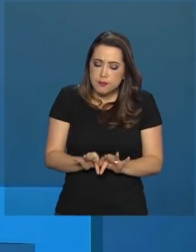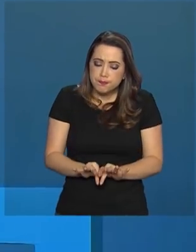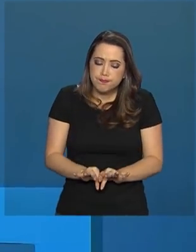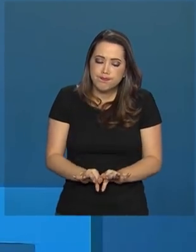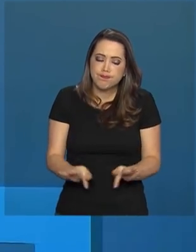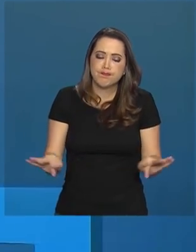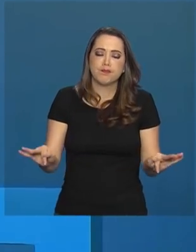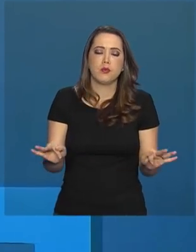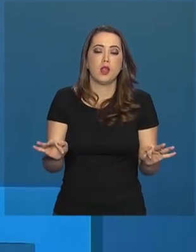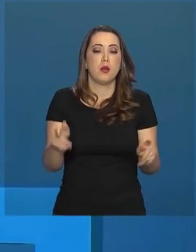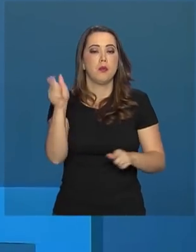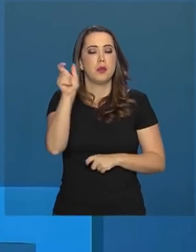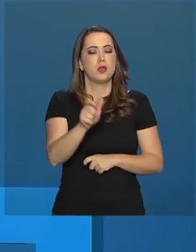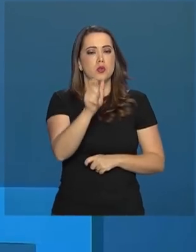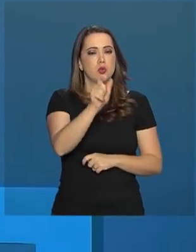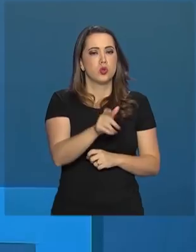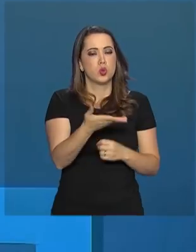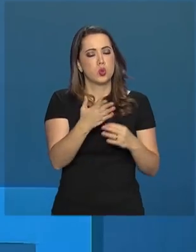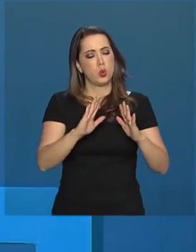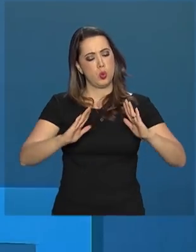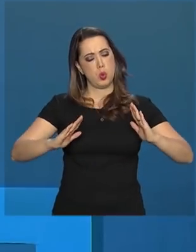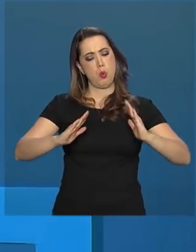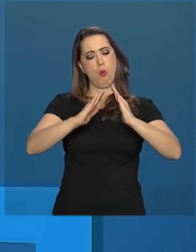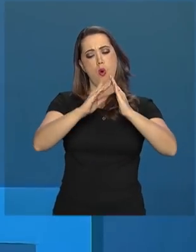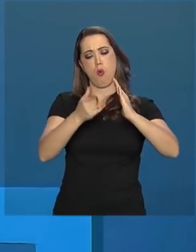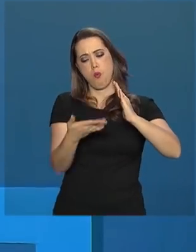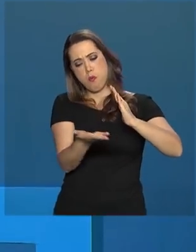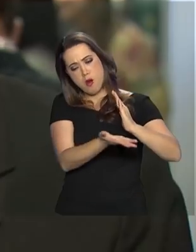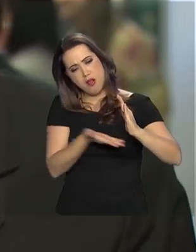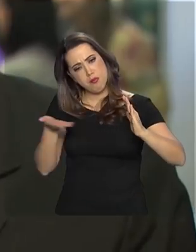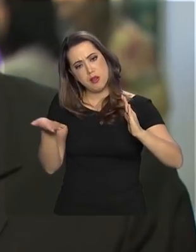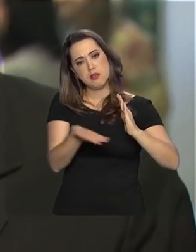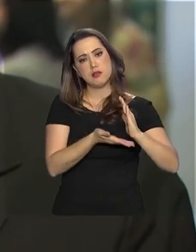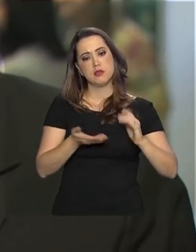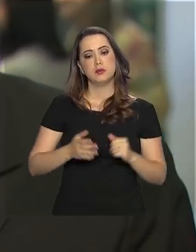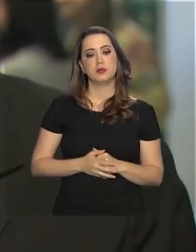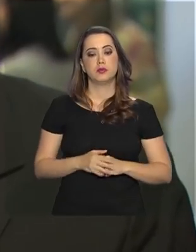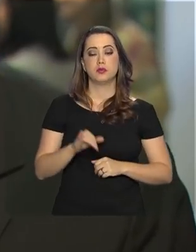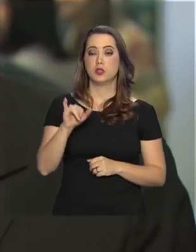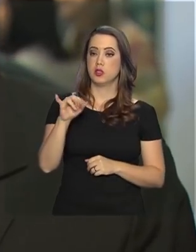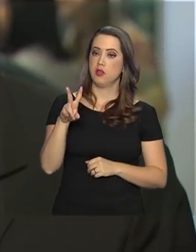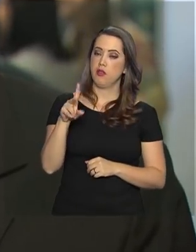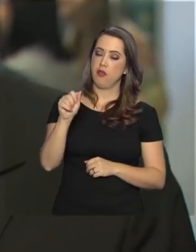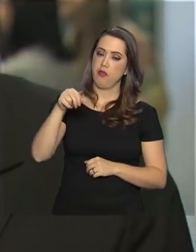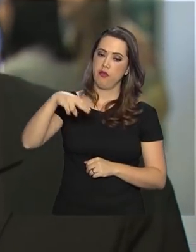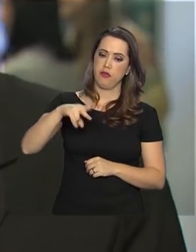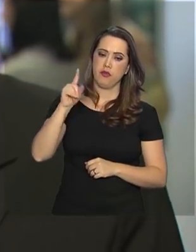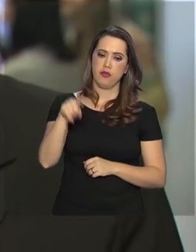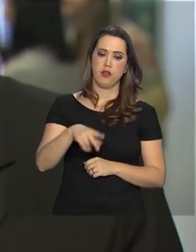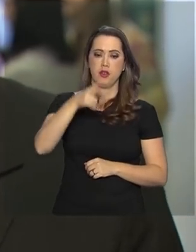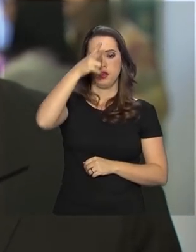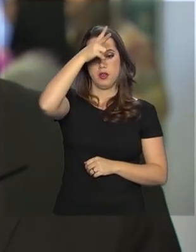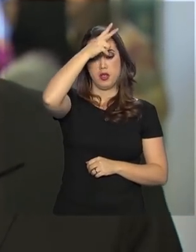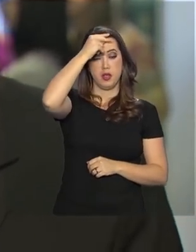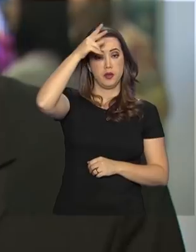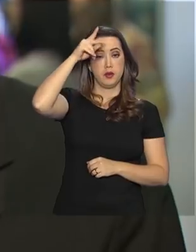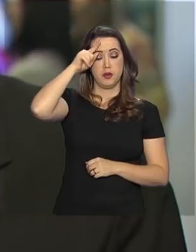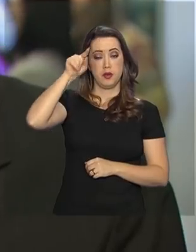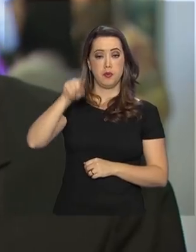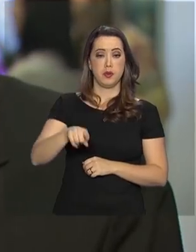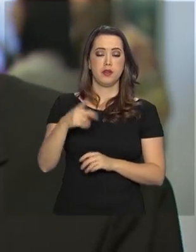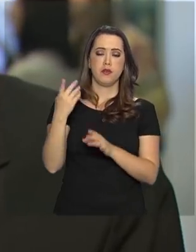aqueles que se encontram na base da pirâmide social do nosso país. Ivan Chagas é prefeito da pequena Ajuricaba,